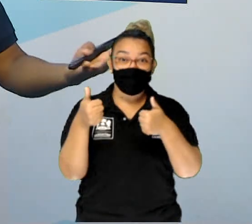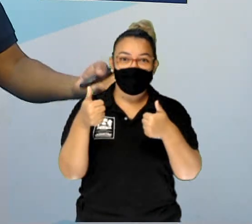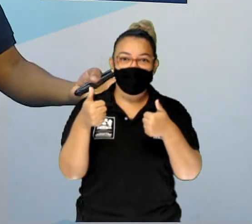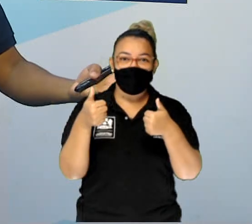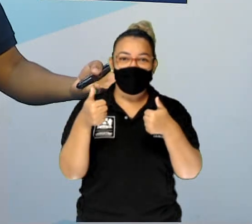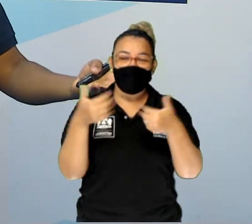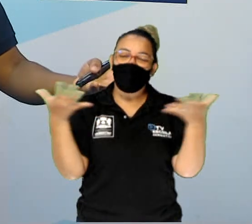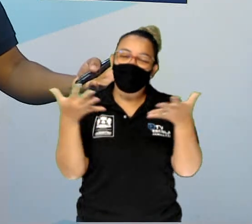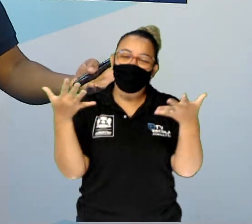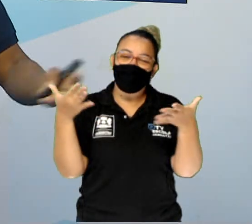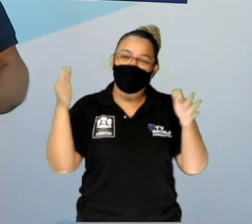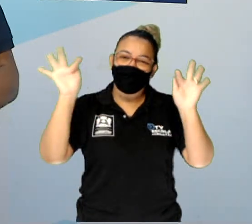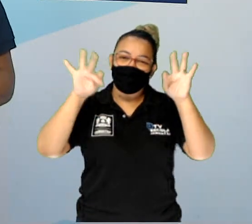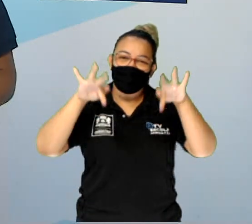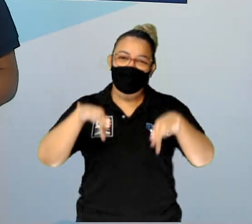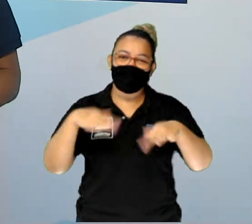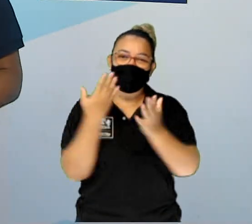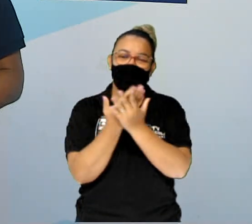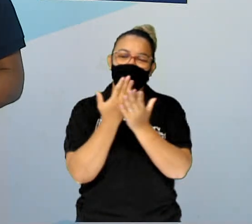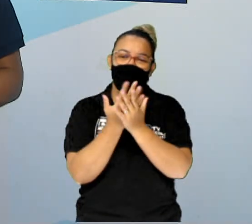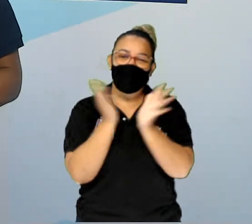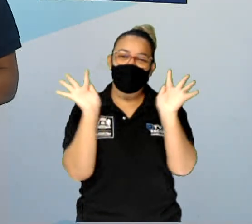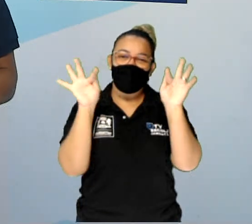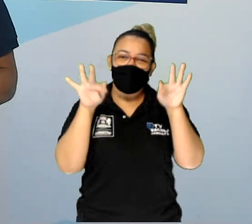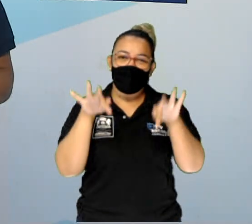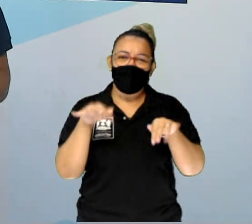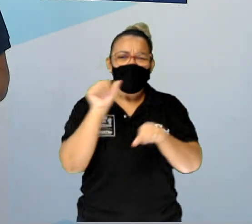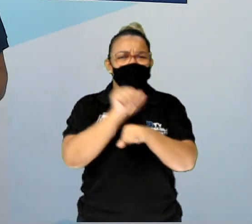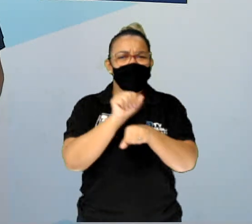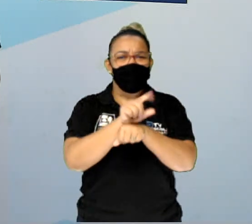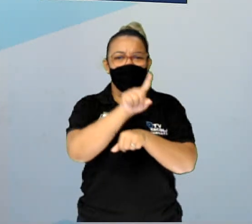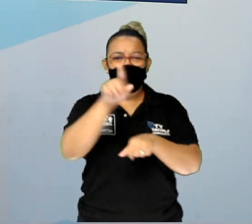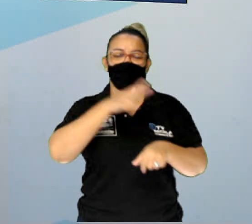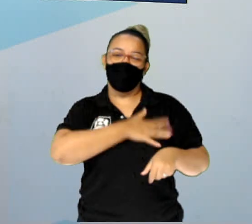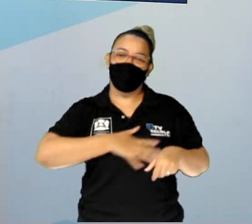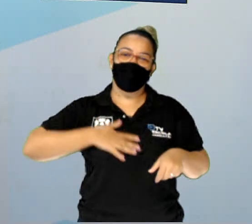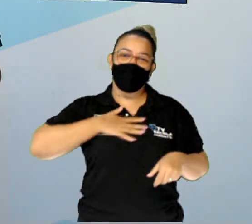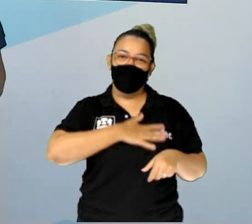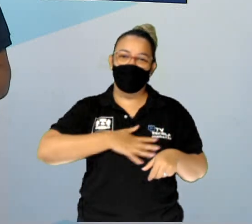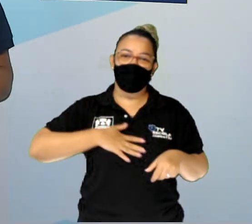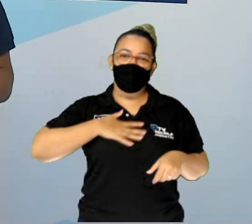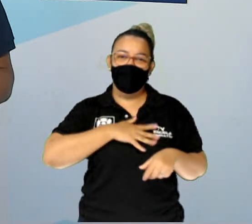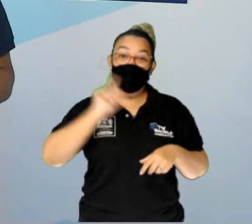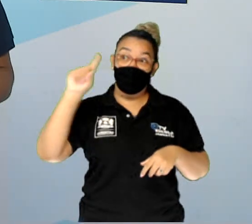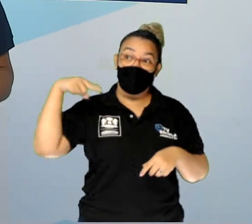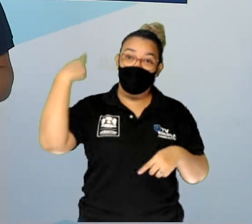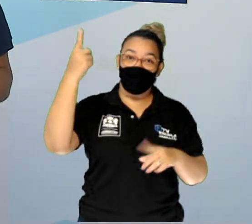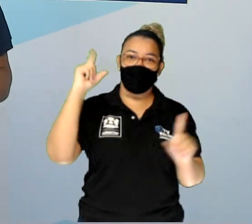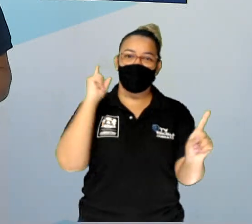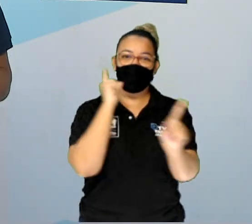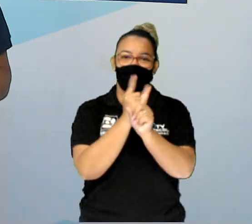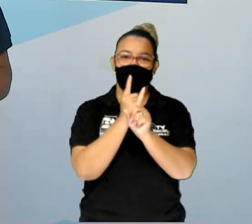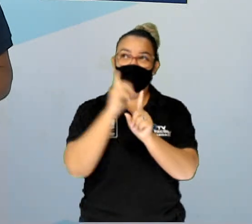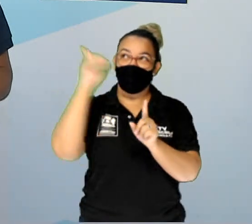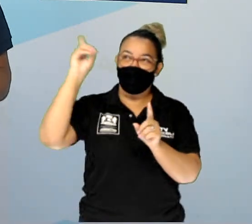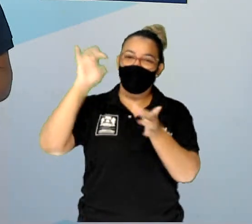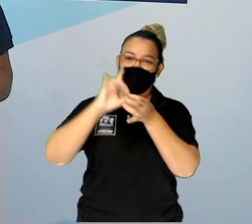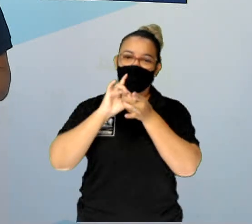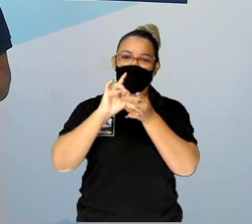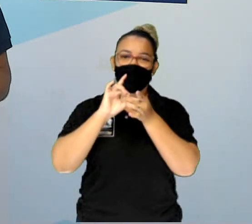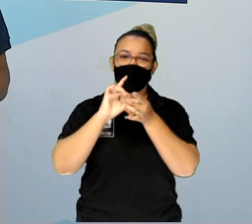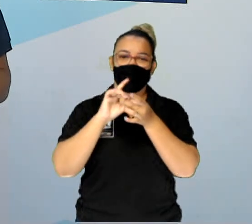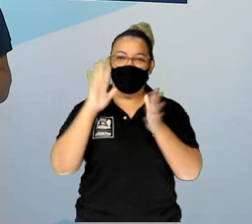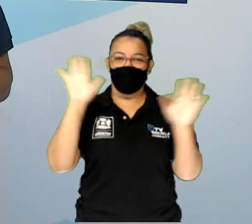Por hoje é só. Nossa aula está terminando. Espero que você tenha gostado. E até a próxima, se Deus assim permitir.